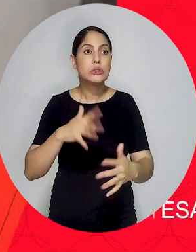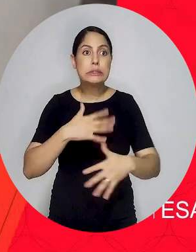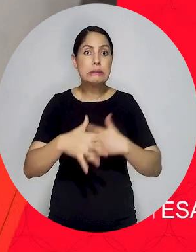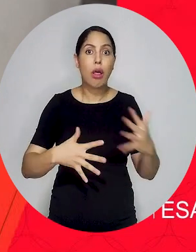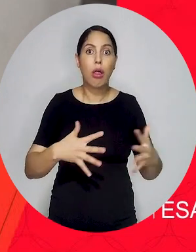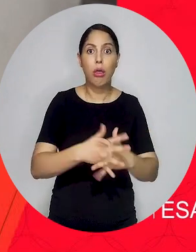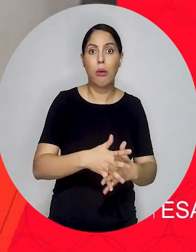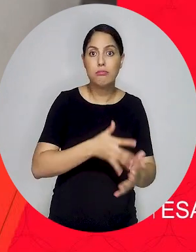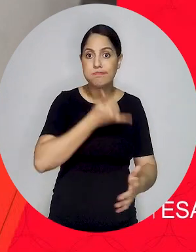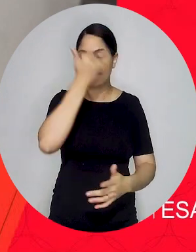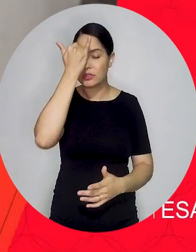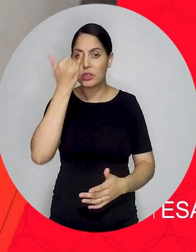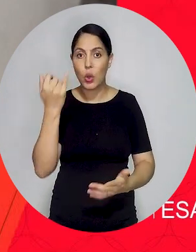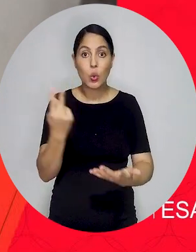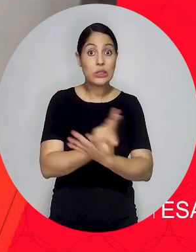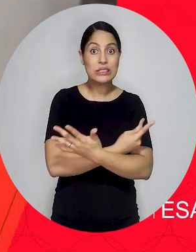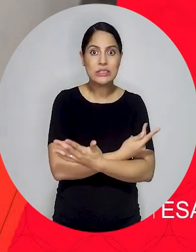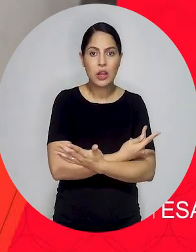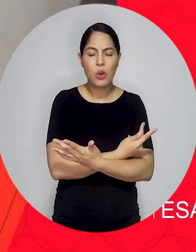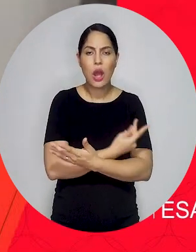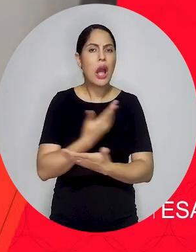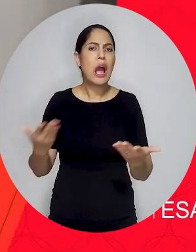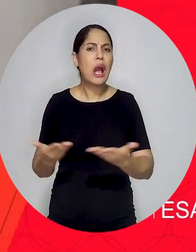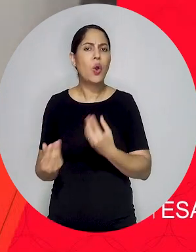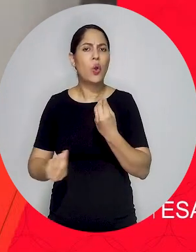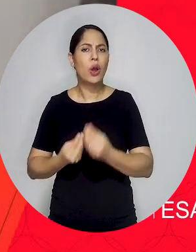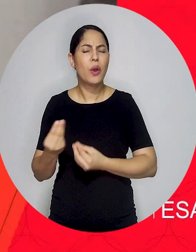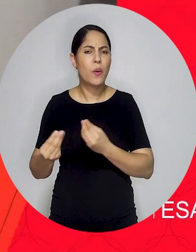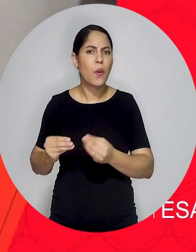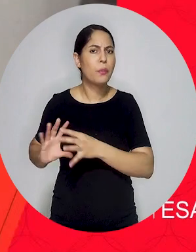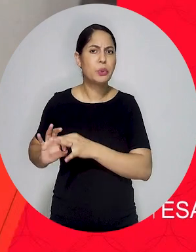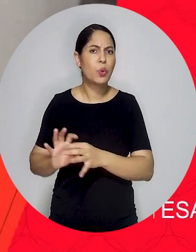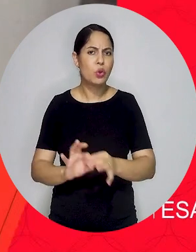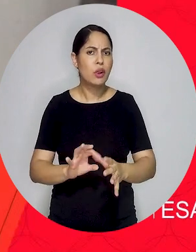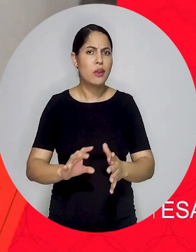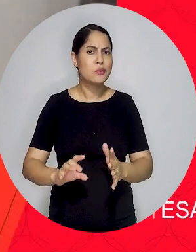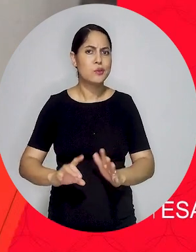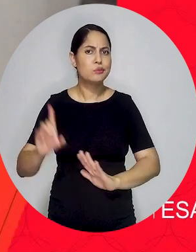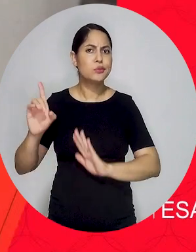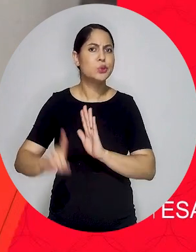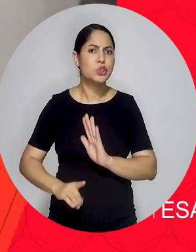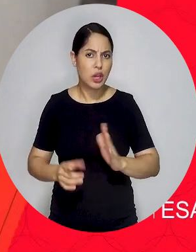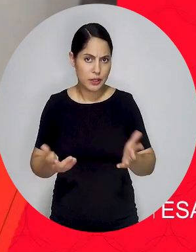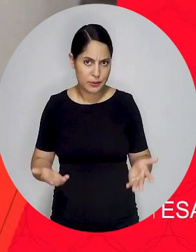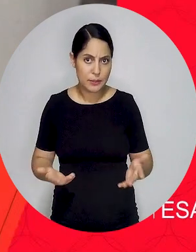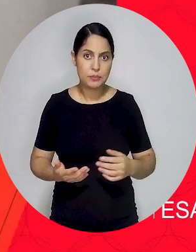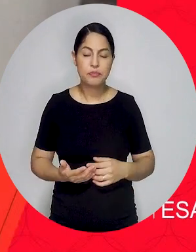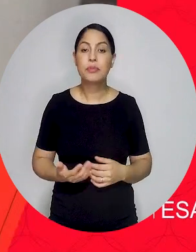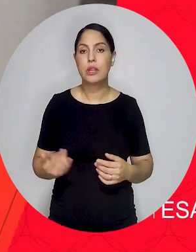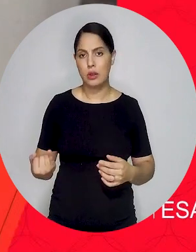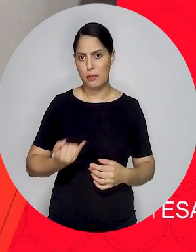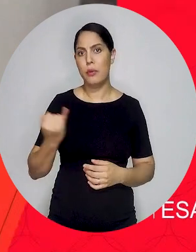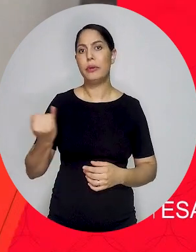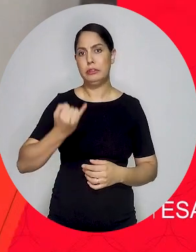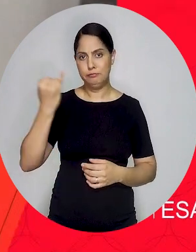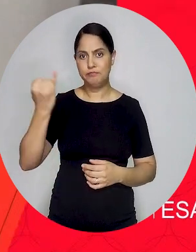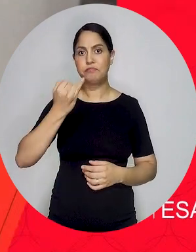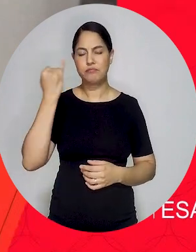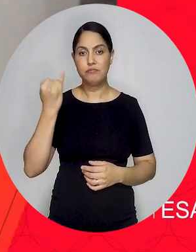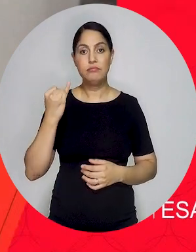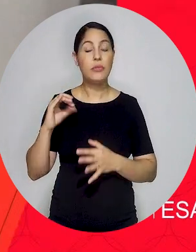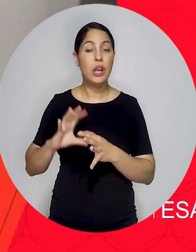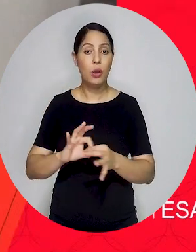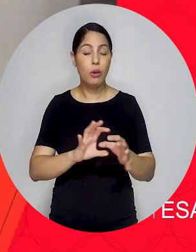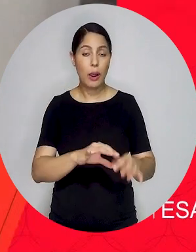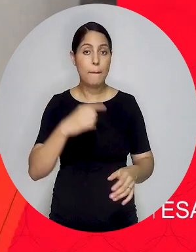resiliência quando um eventual desastre venha a acontecer e isso é especialmente importante também no